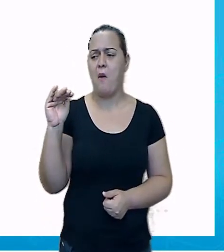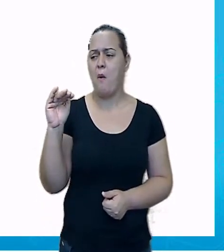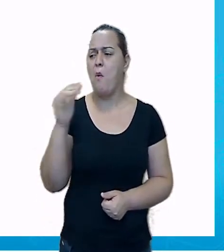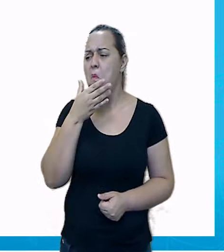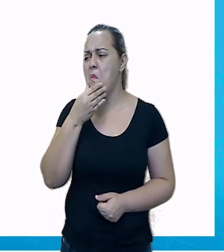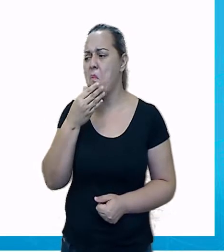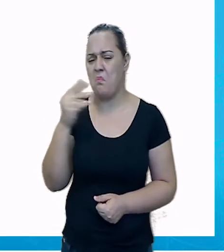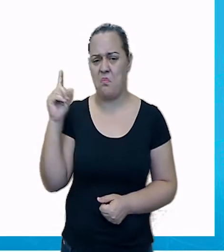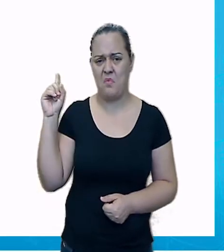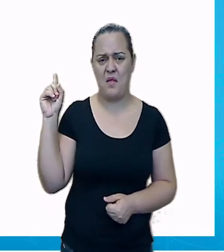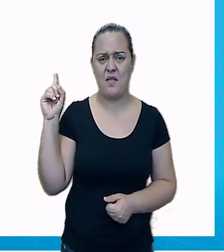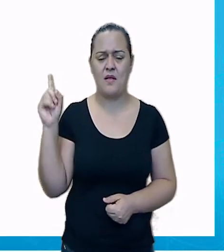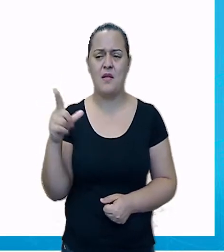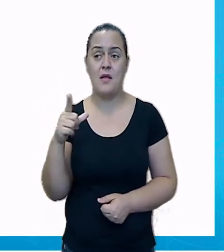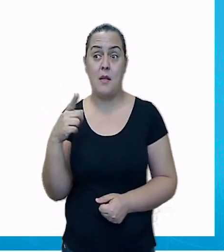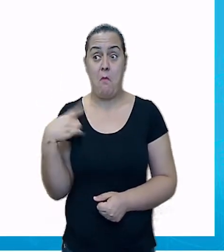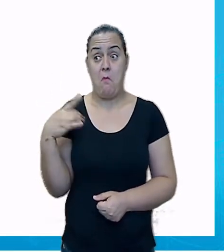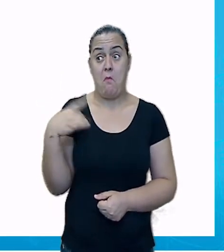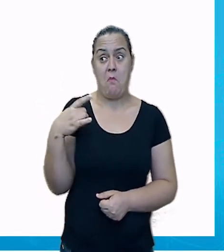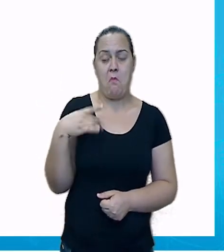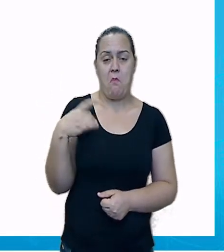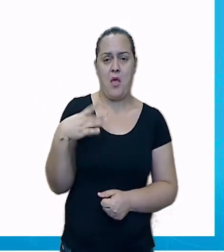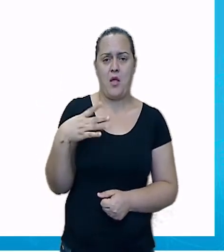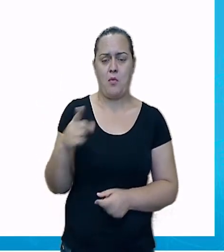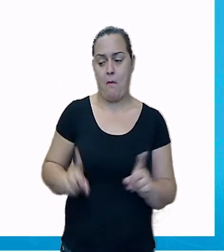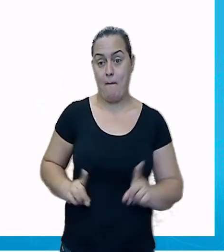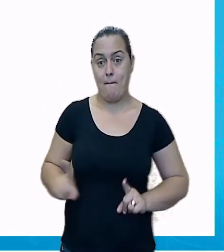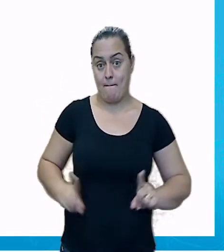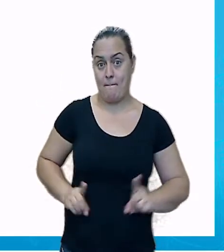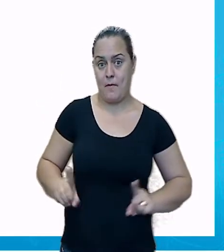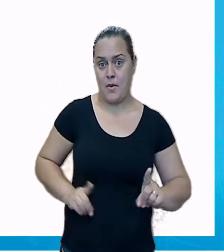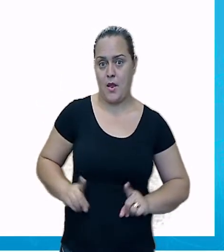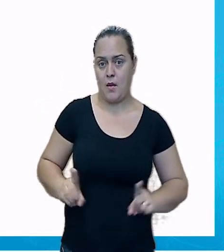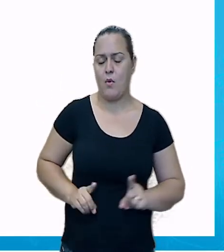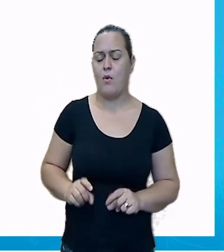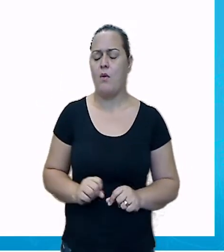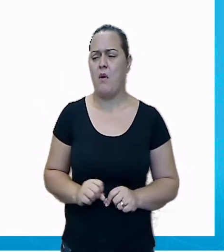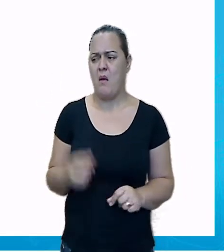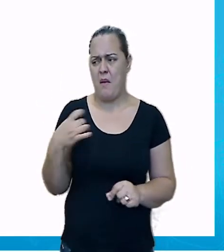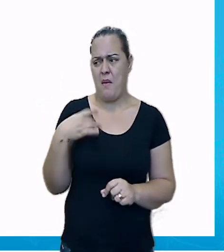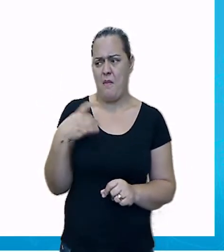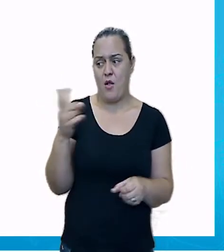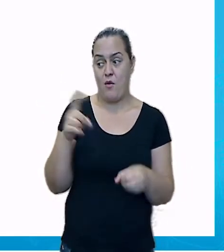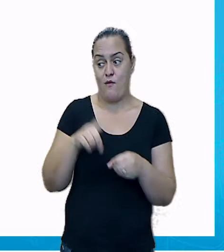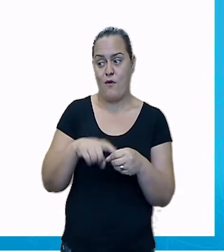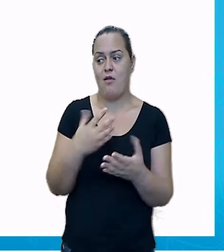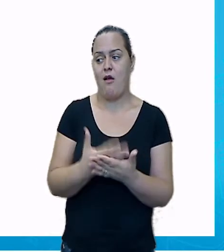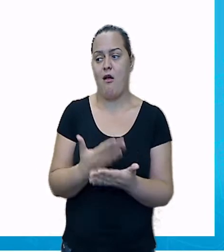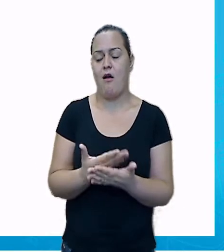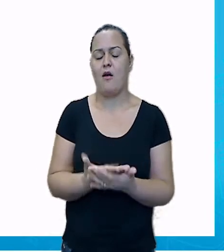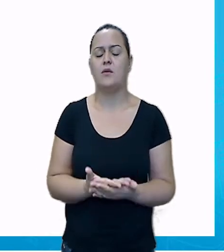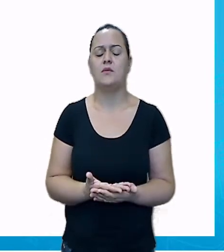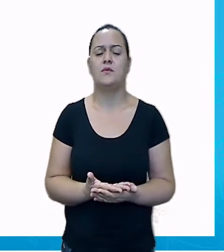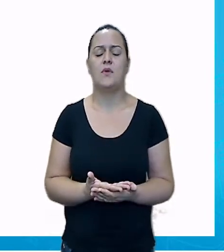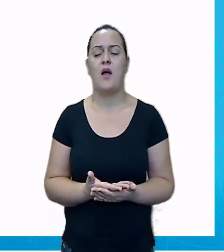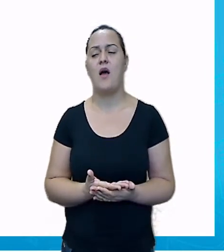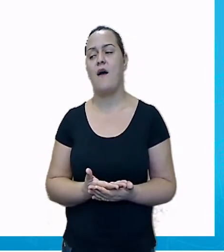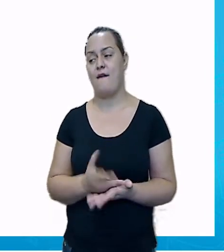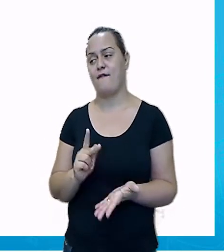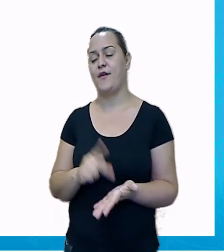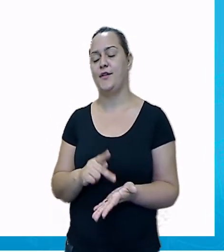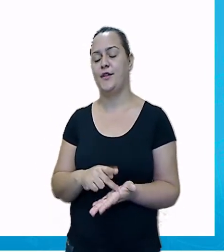pouco de medo da volta às aulas, não eu. É verdade, diz a mamãe. A tia